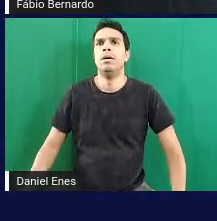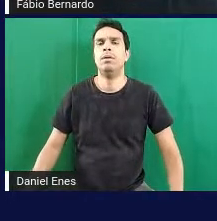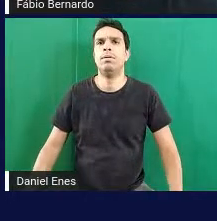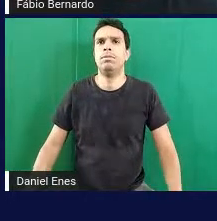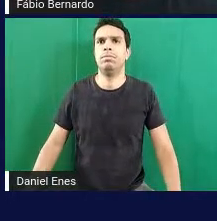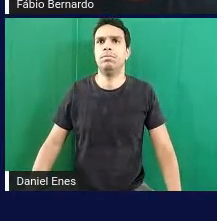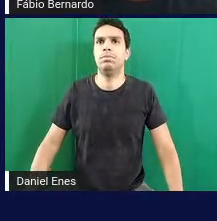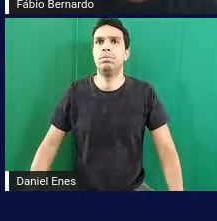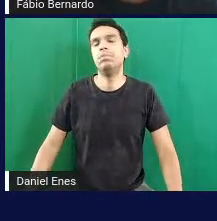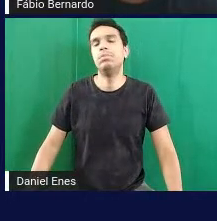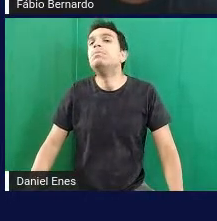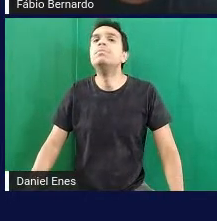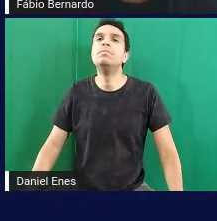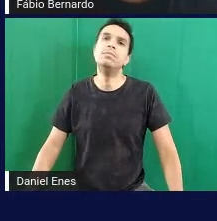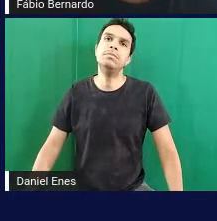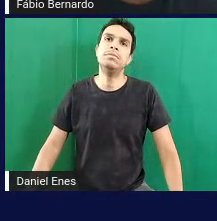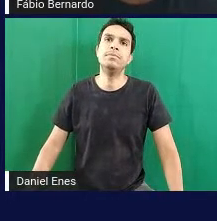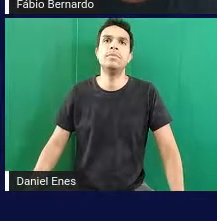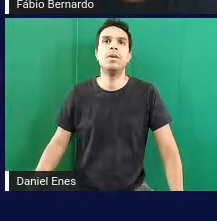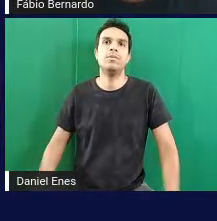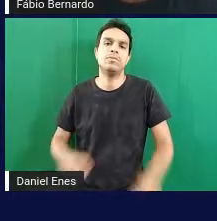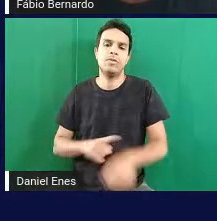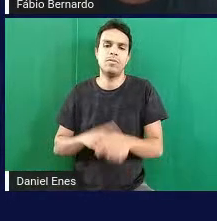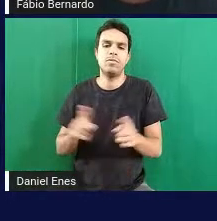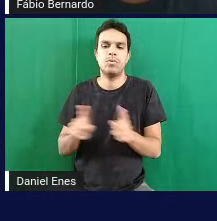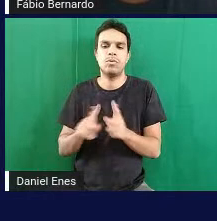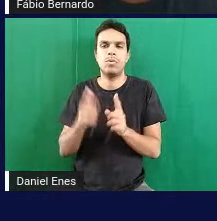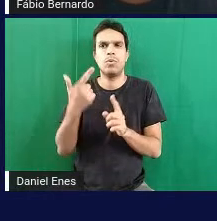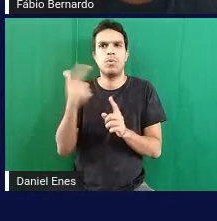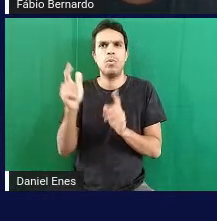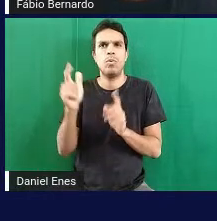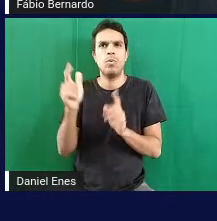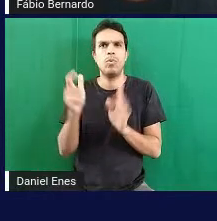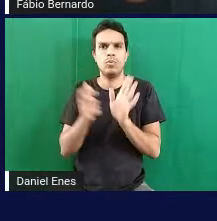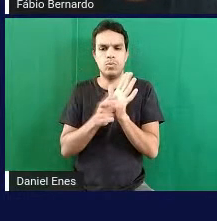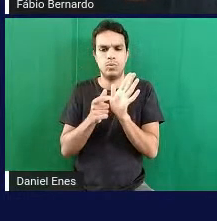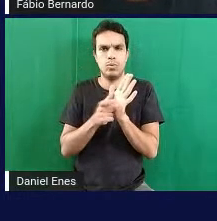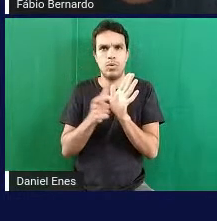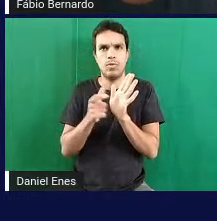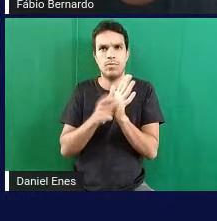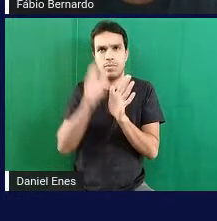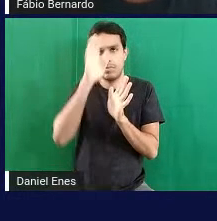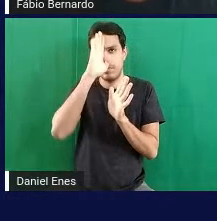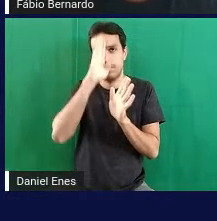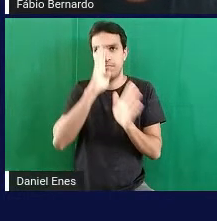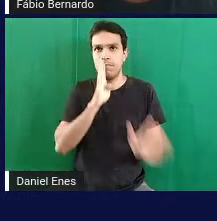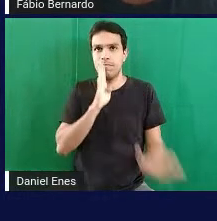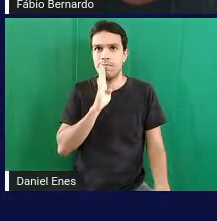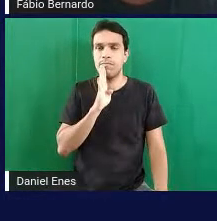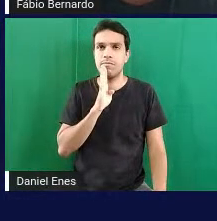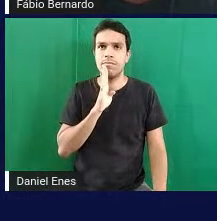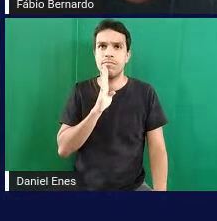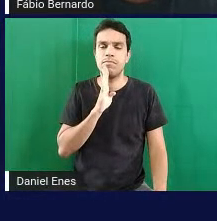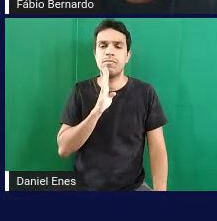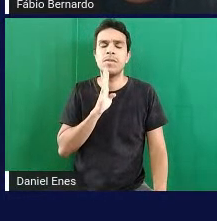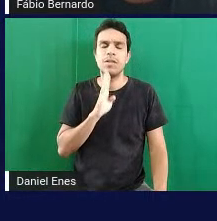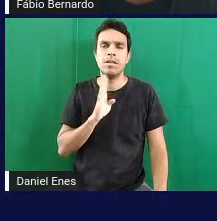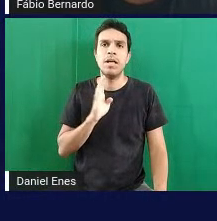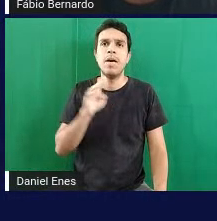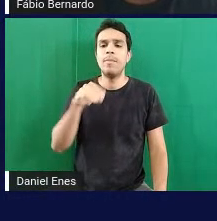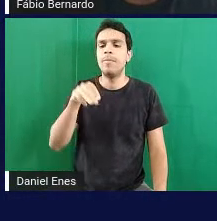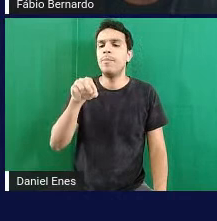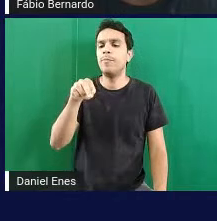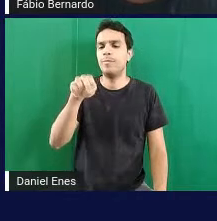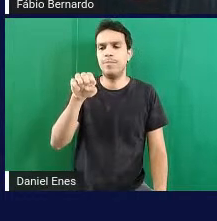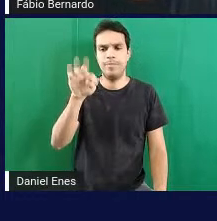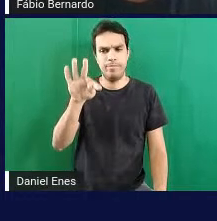bom é vou falar rapidamente de um outro software também é um software gratuito chamado software livre chamado Monet lembra